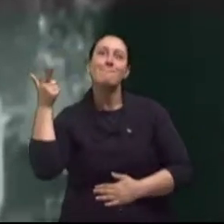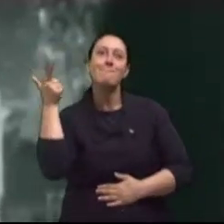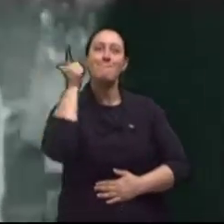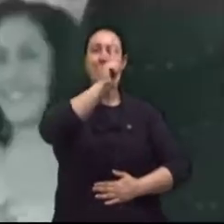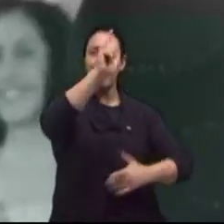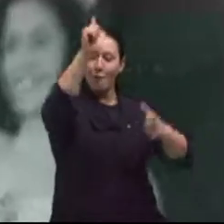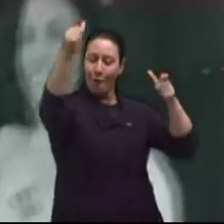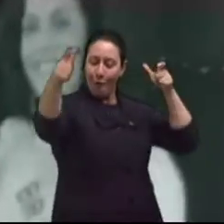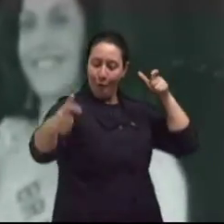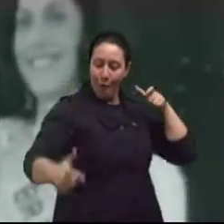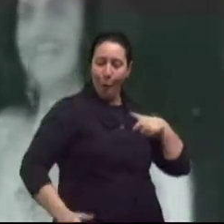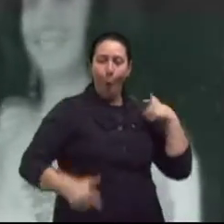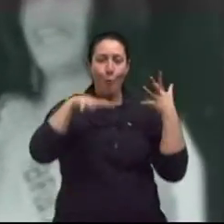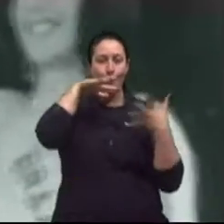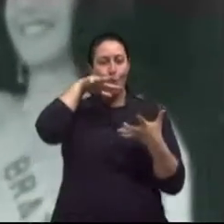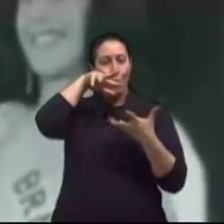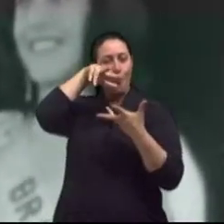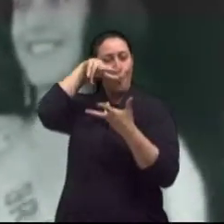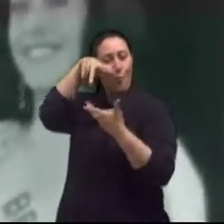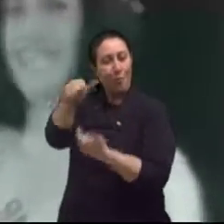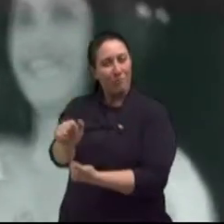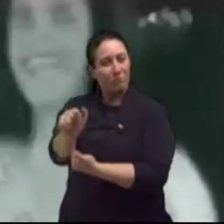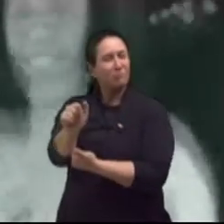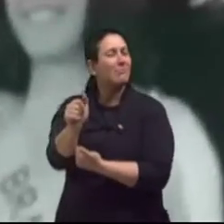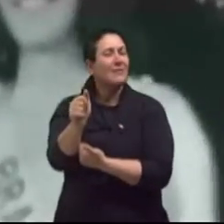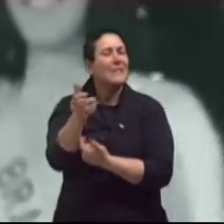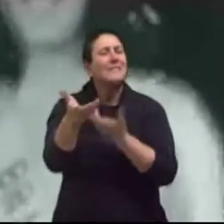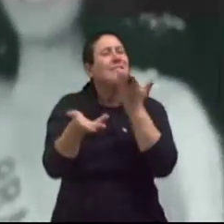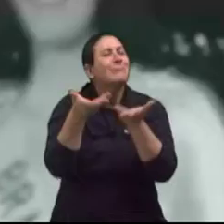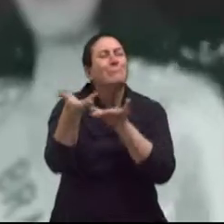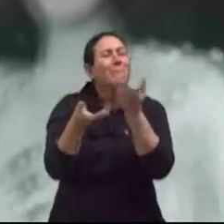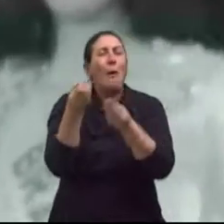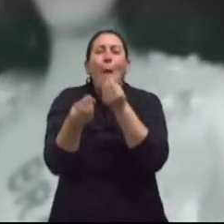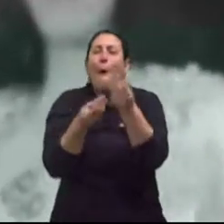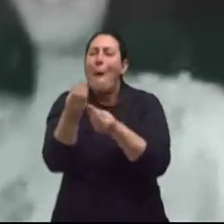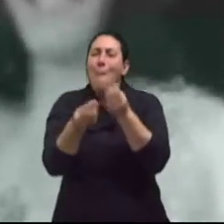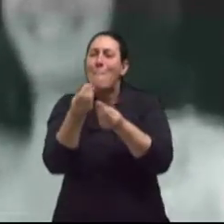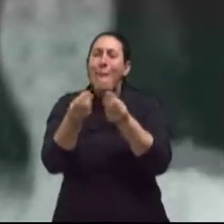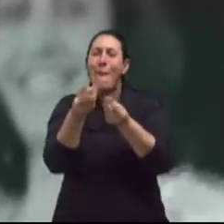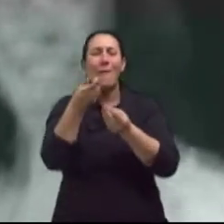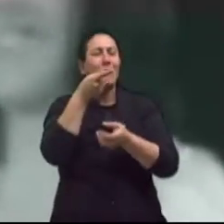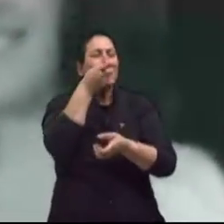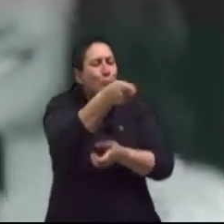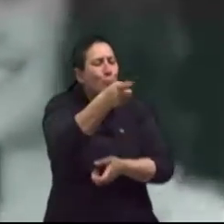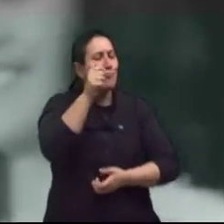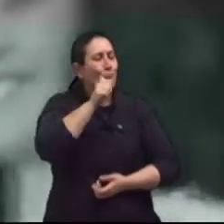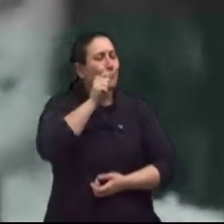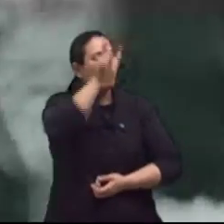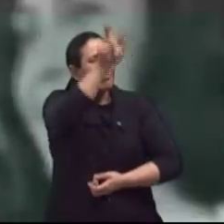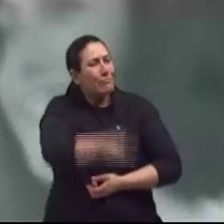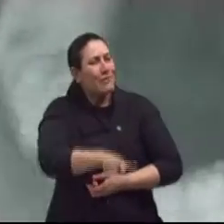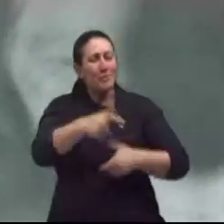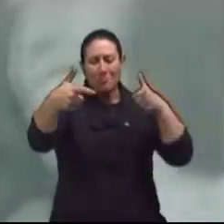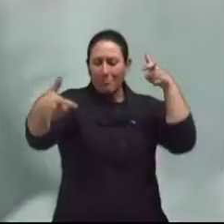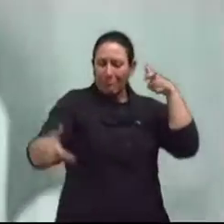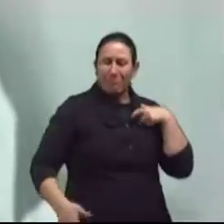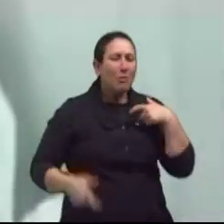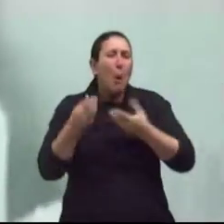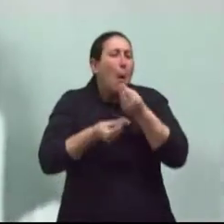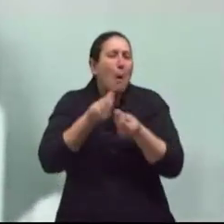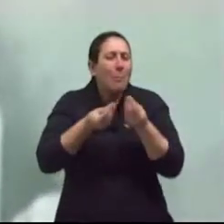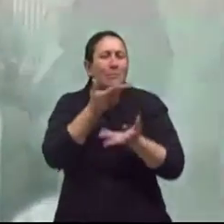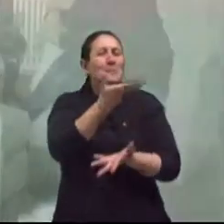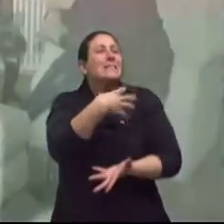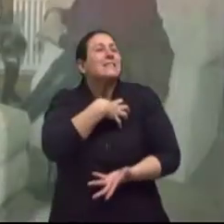saí Miss Universo. Dá para contar um pouquinho desta sensação de ser chamada entre aquelas meninas todas?